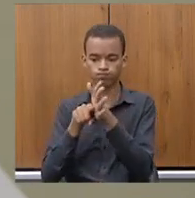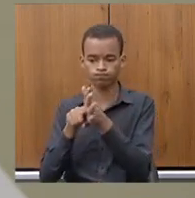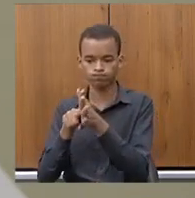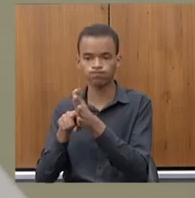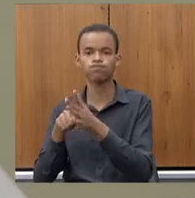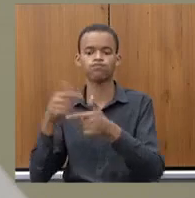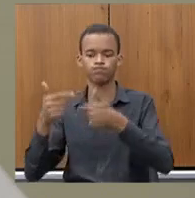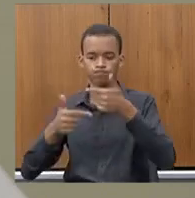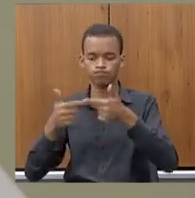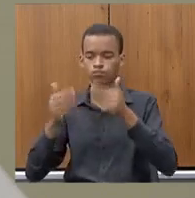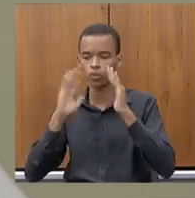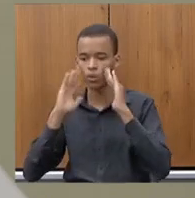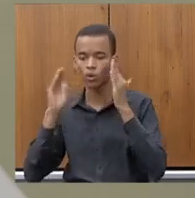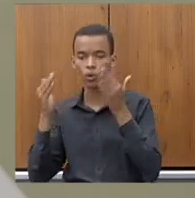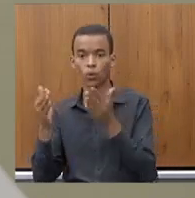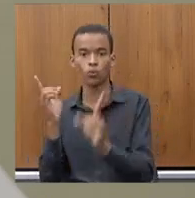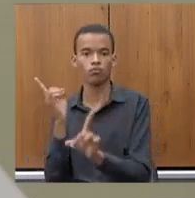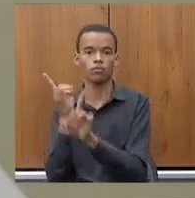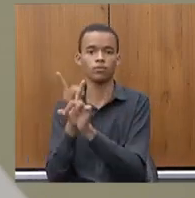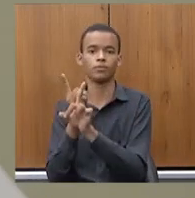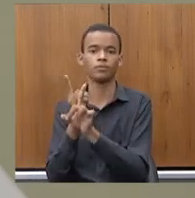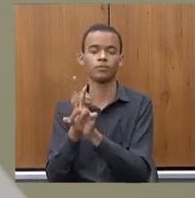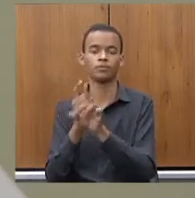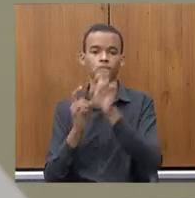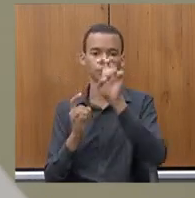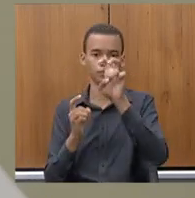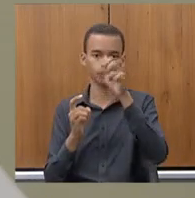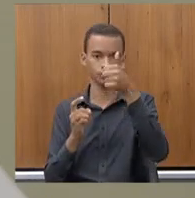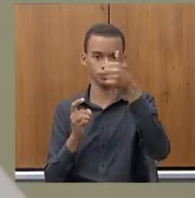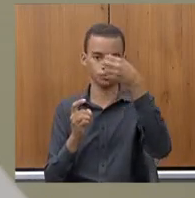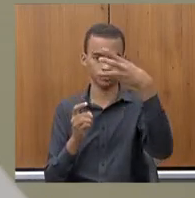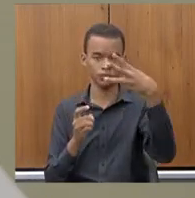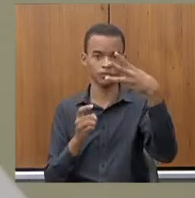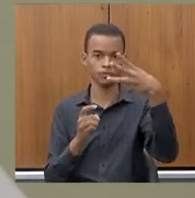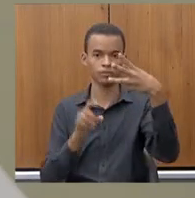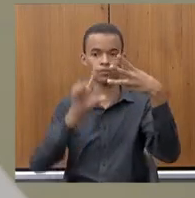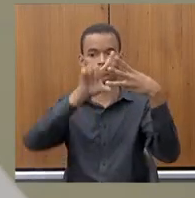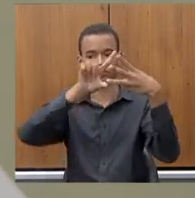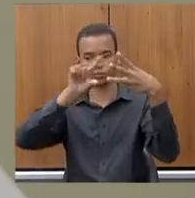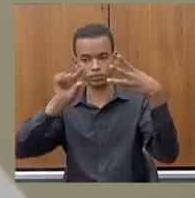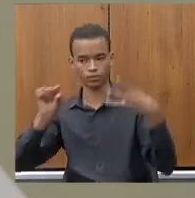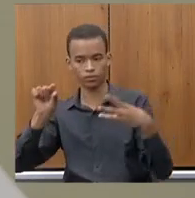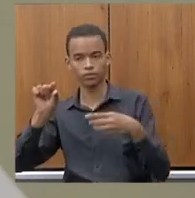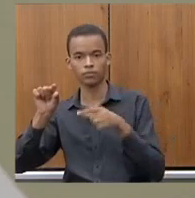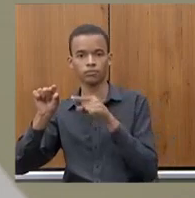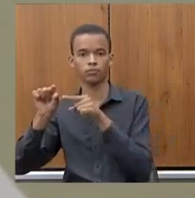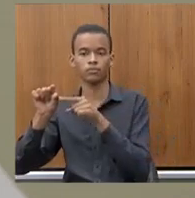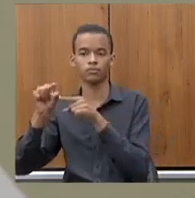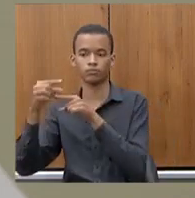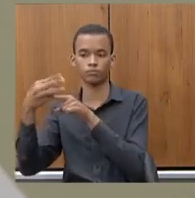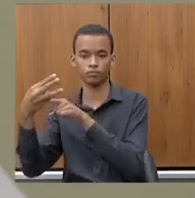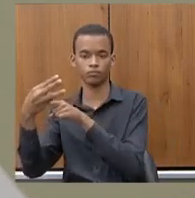conseguimos fazer com que esse número de 513 caísse para